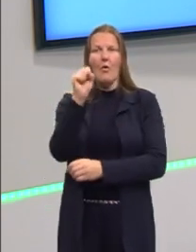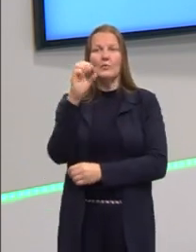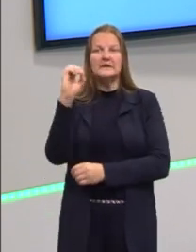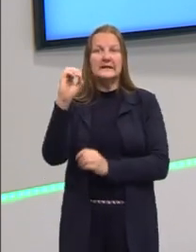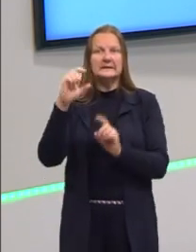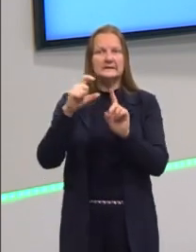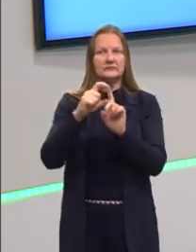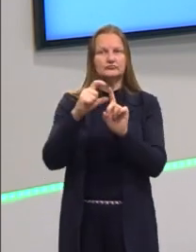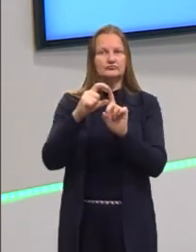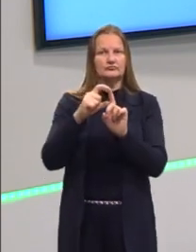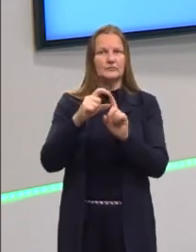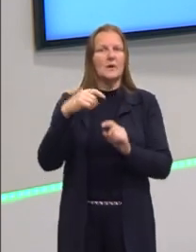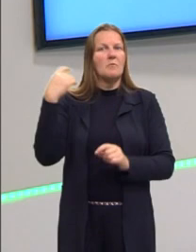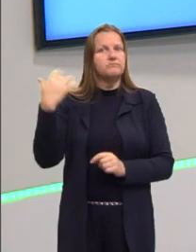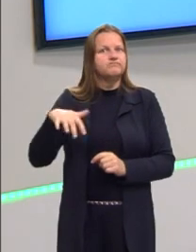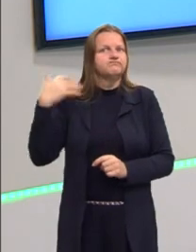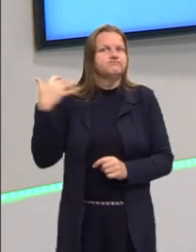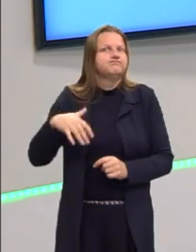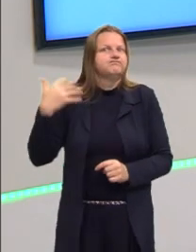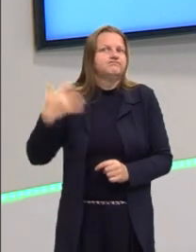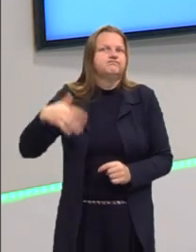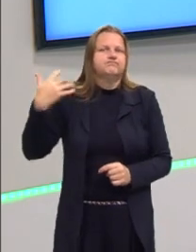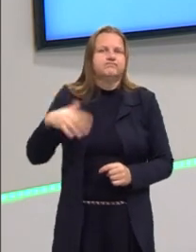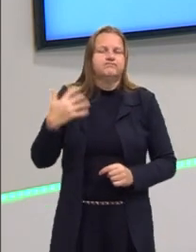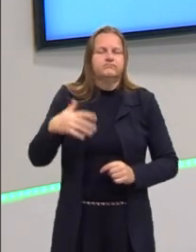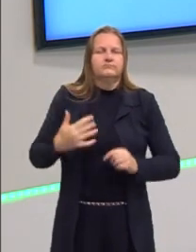dólares, bate lá em cima o negócio.